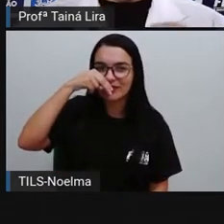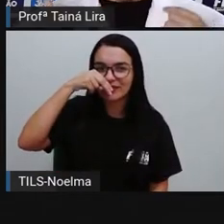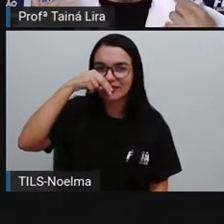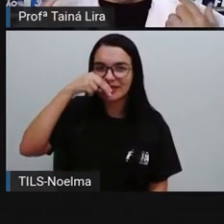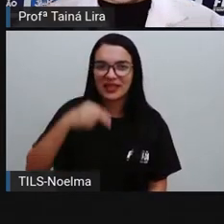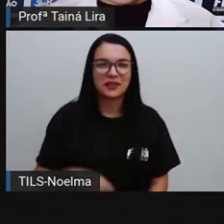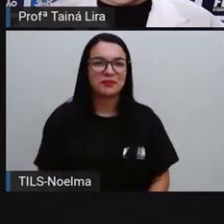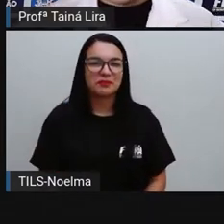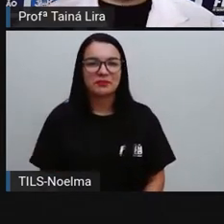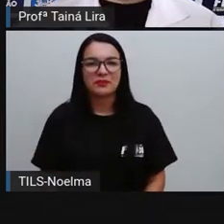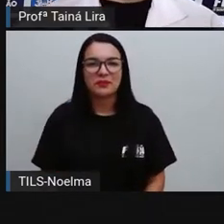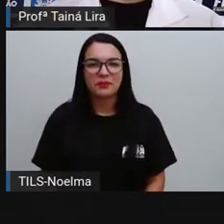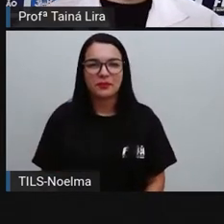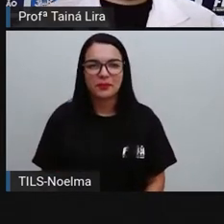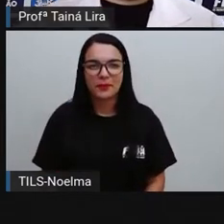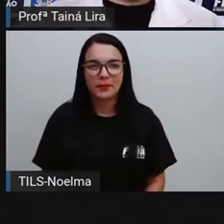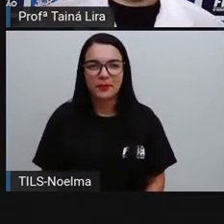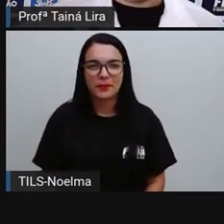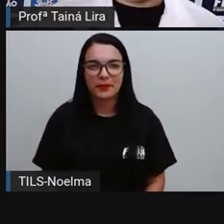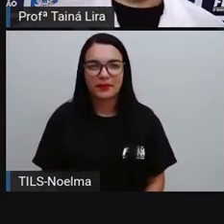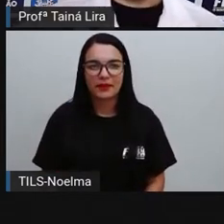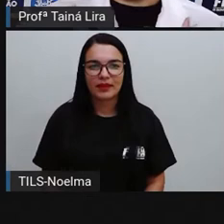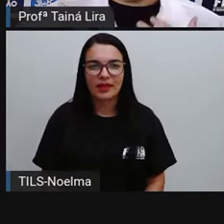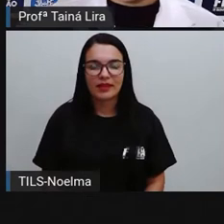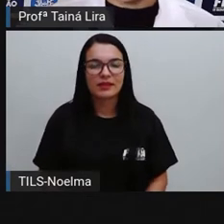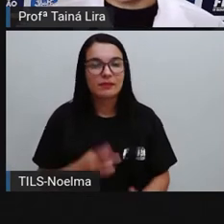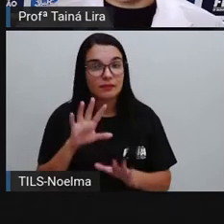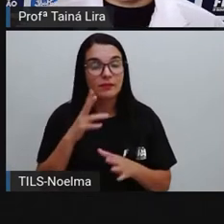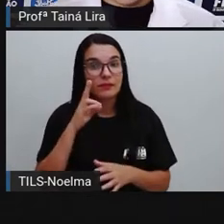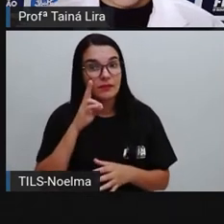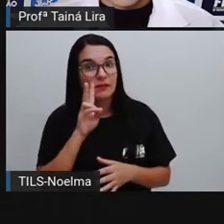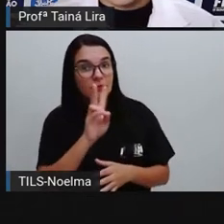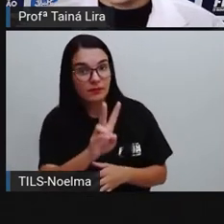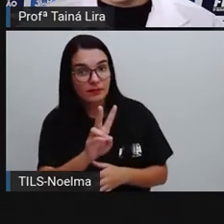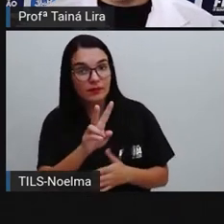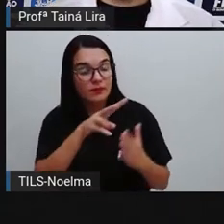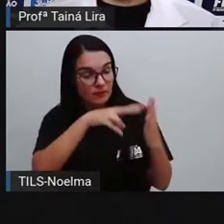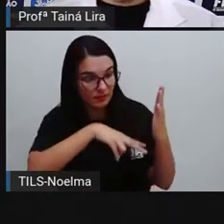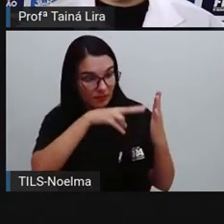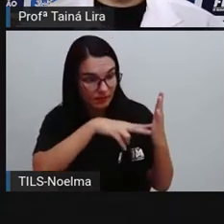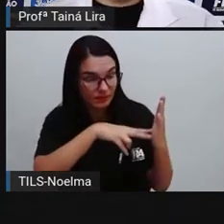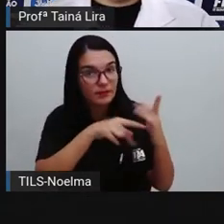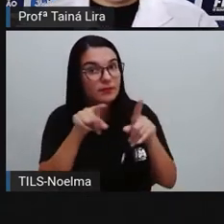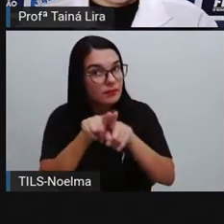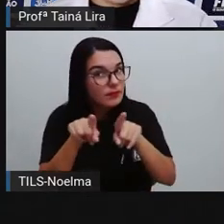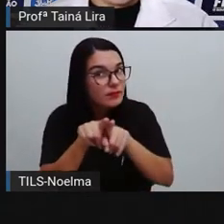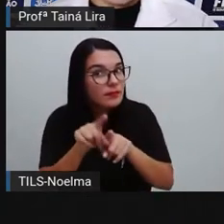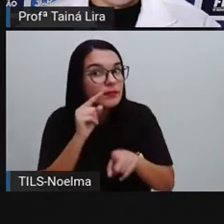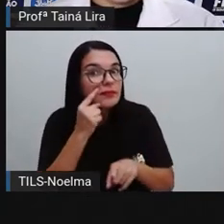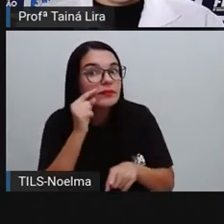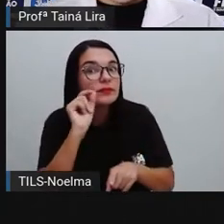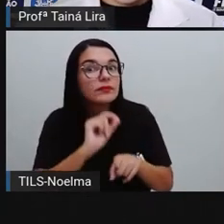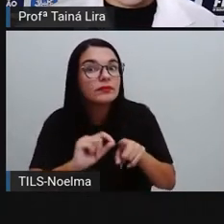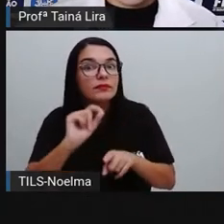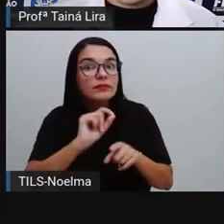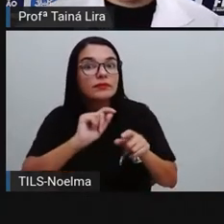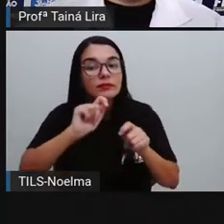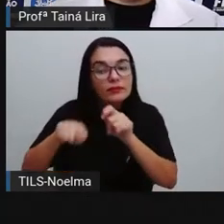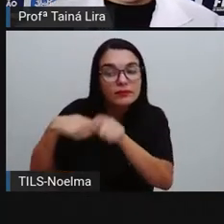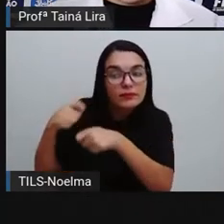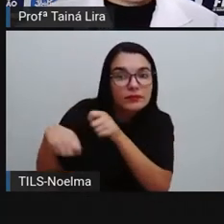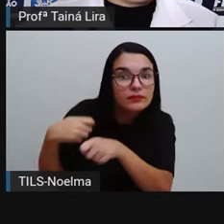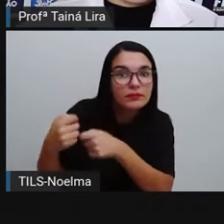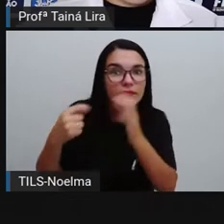conforme a gente for lendo, já vamos olhando aí os sinais de pontuação presentes